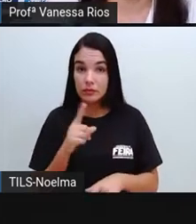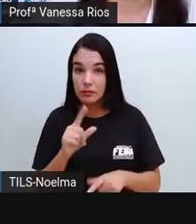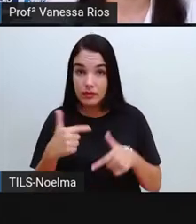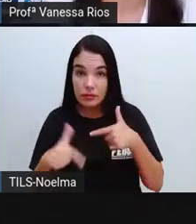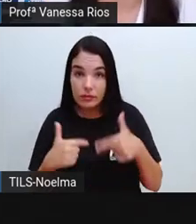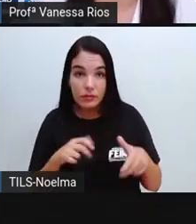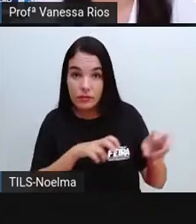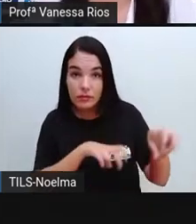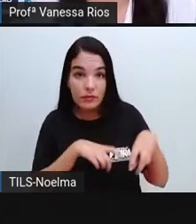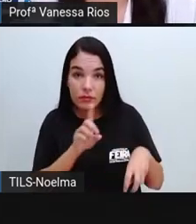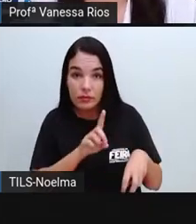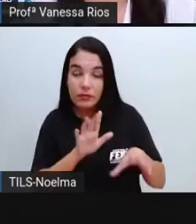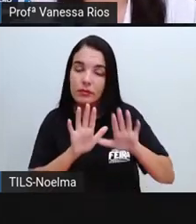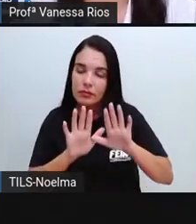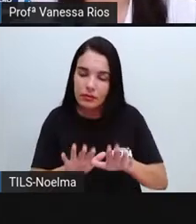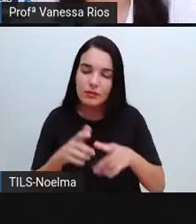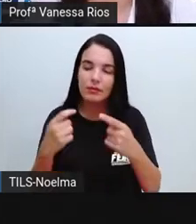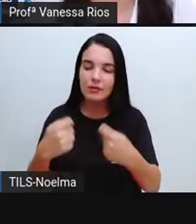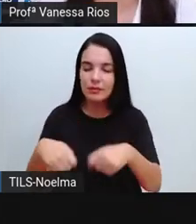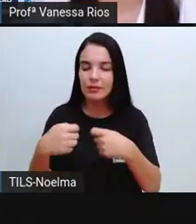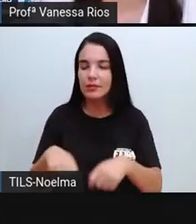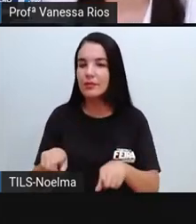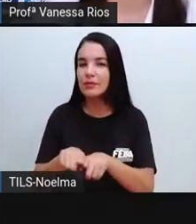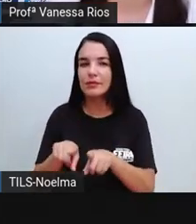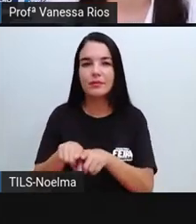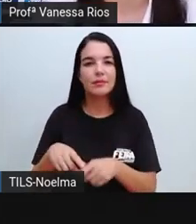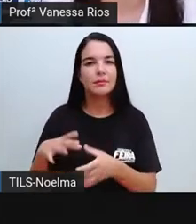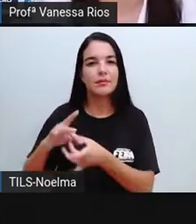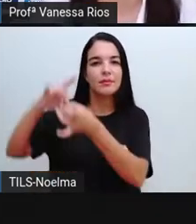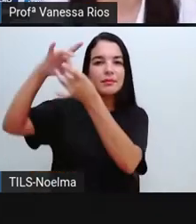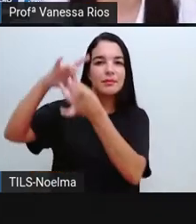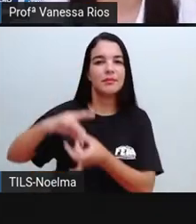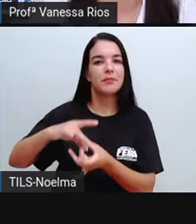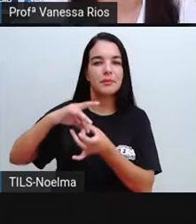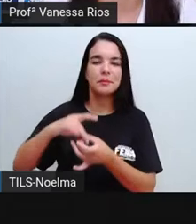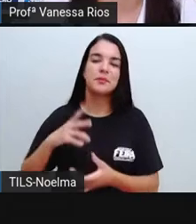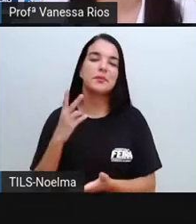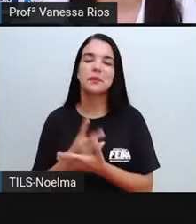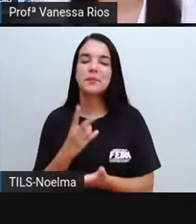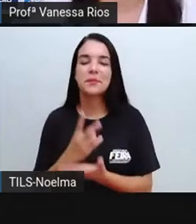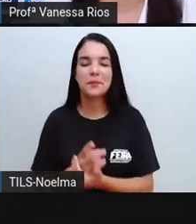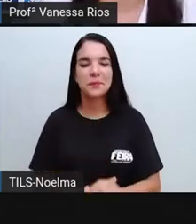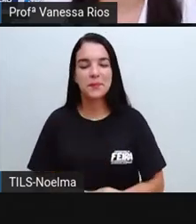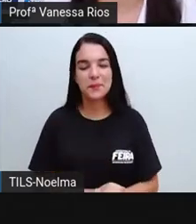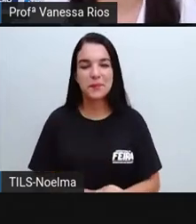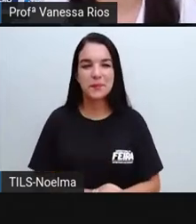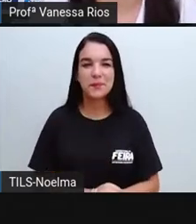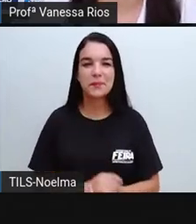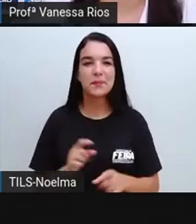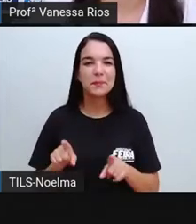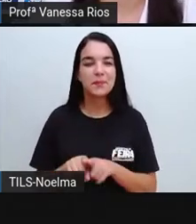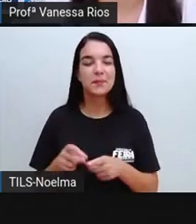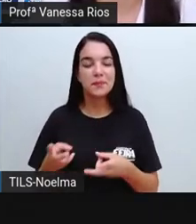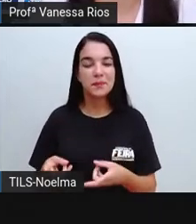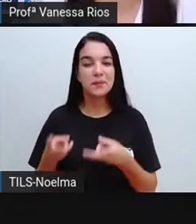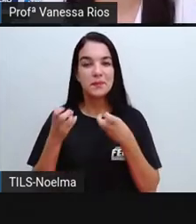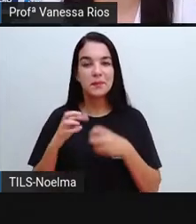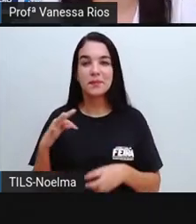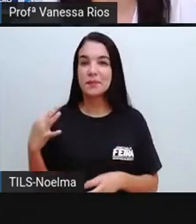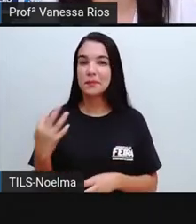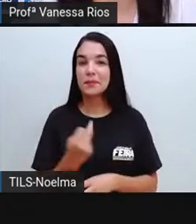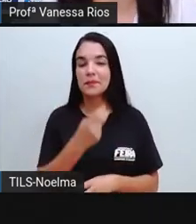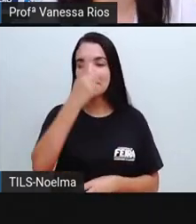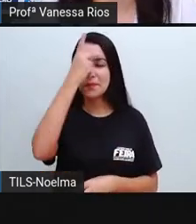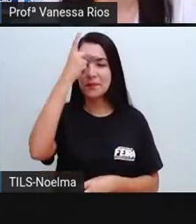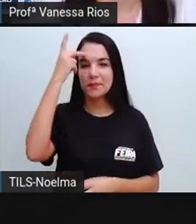No nosso dia a dia, mesmo que a gente não vá na roça, na fazenda, a gente não plante, mas a gente percebe o quanto a vida de todas